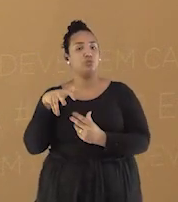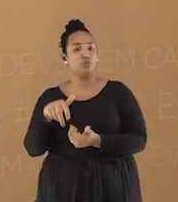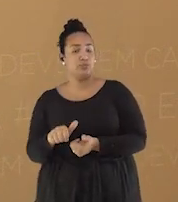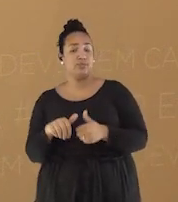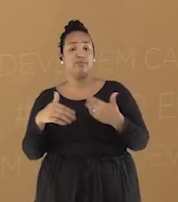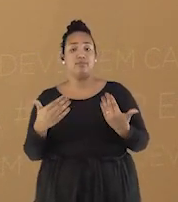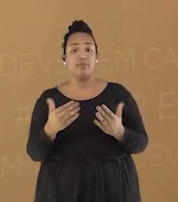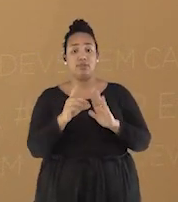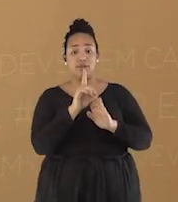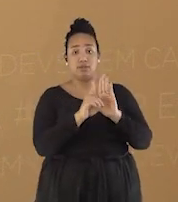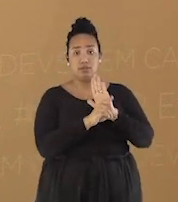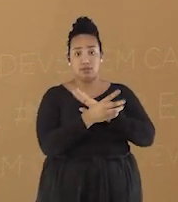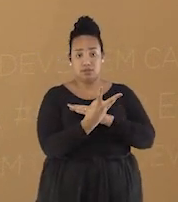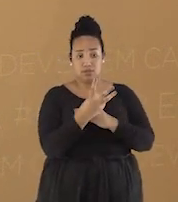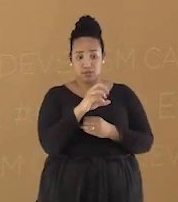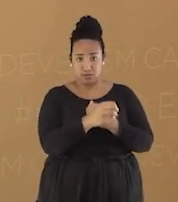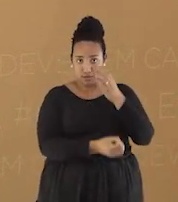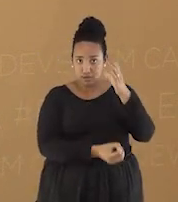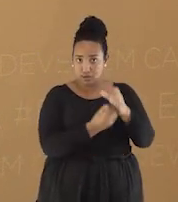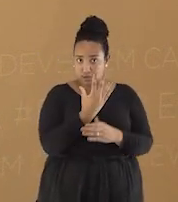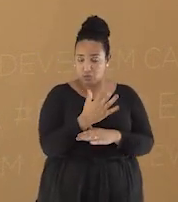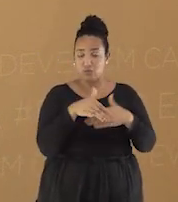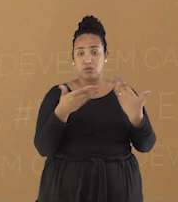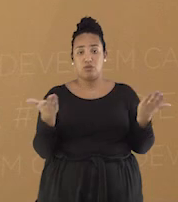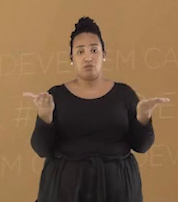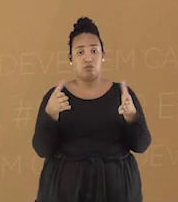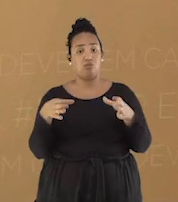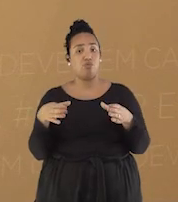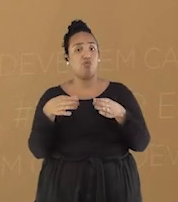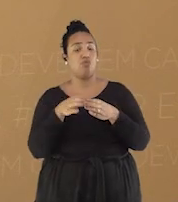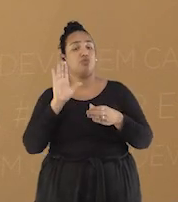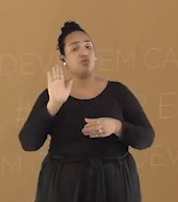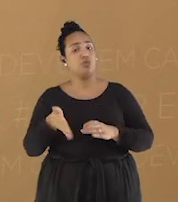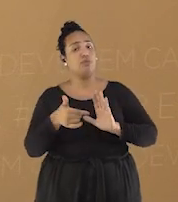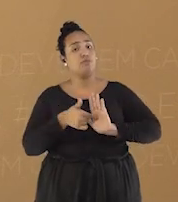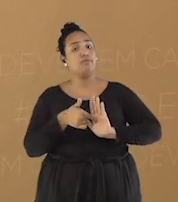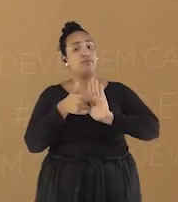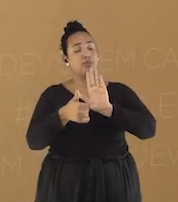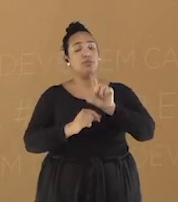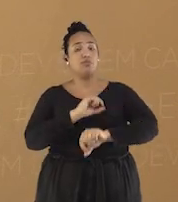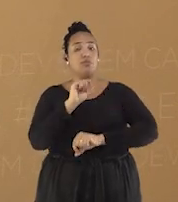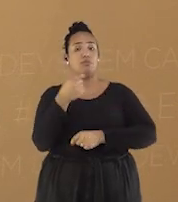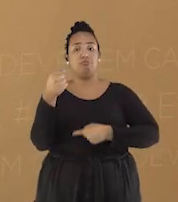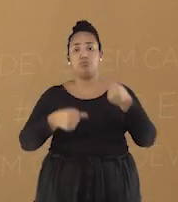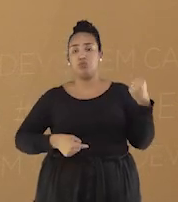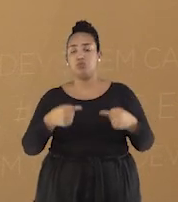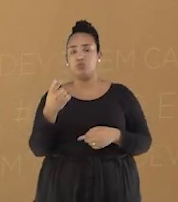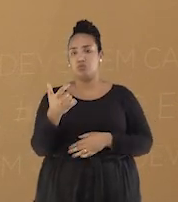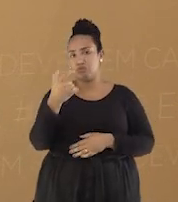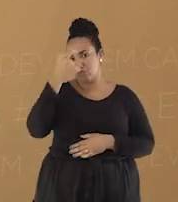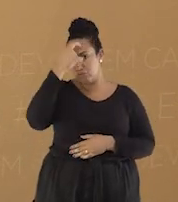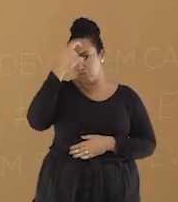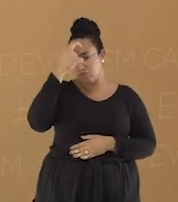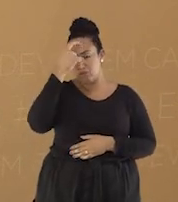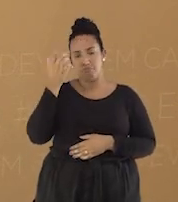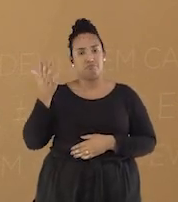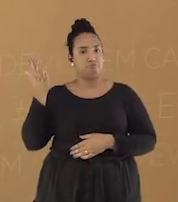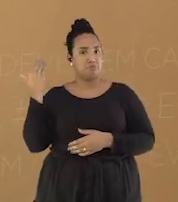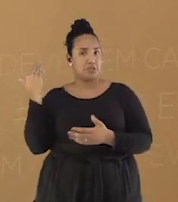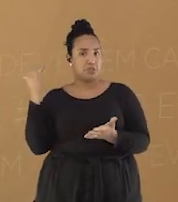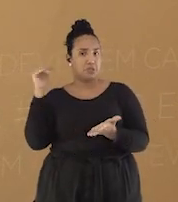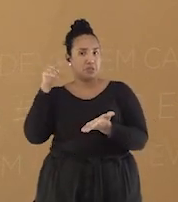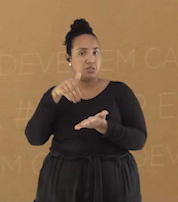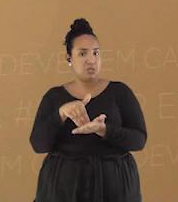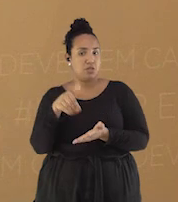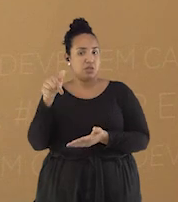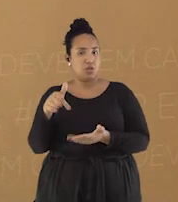criação, na década de 30, por exemplo, o movimento já demonstrava conscientização política ao se opor desde o início ao